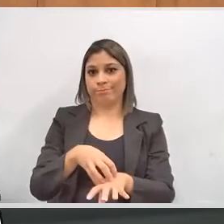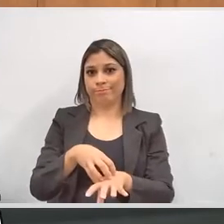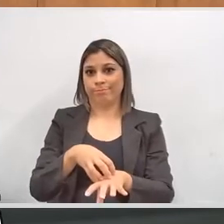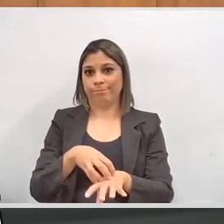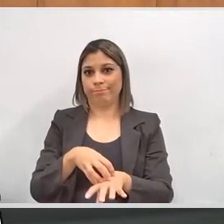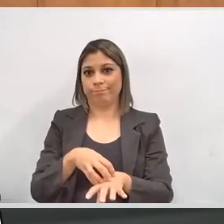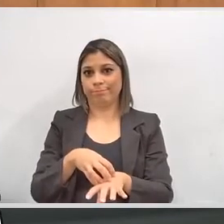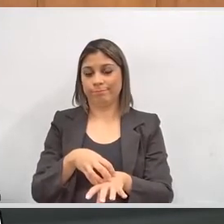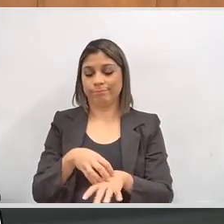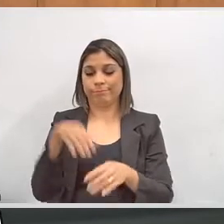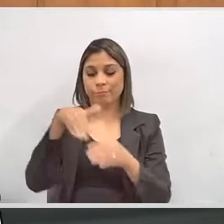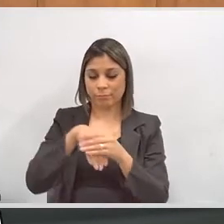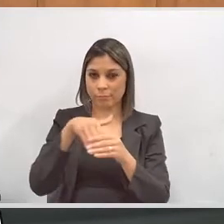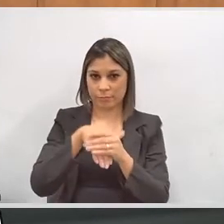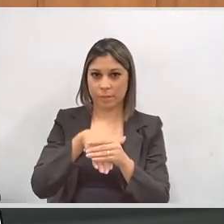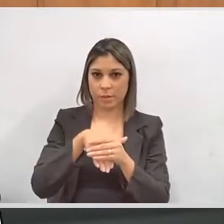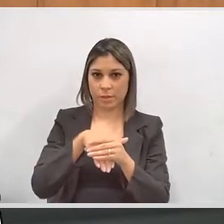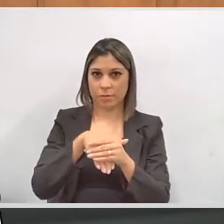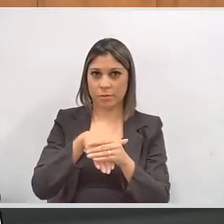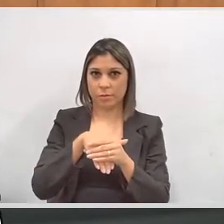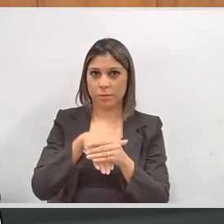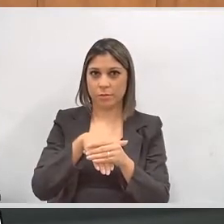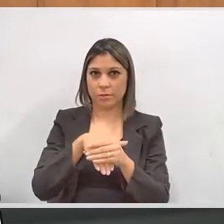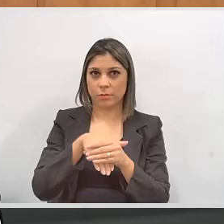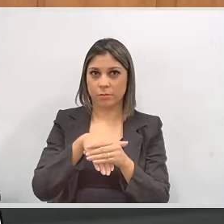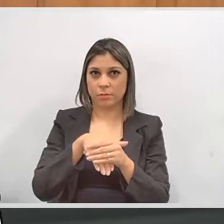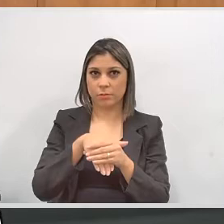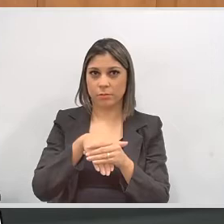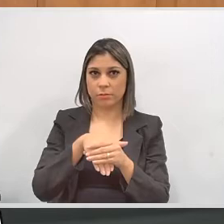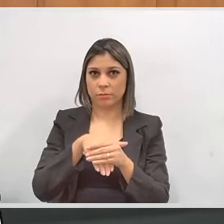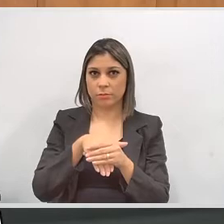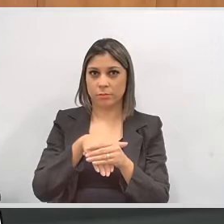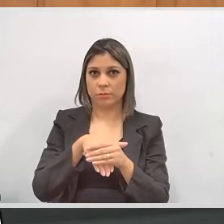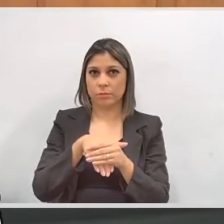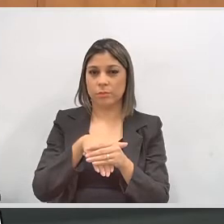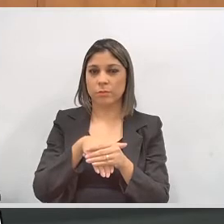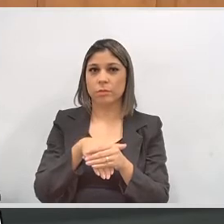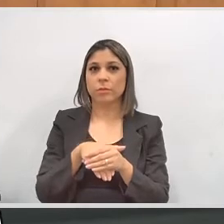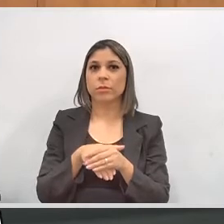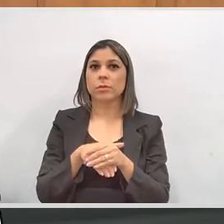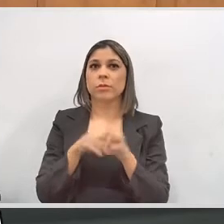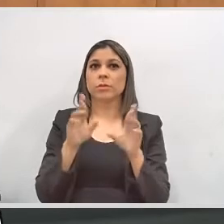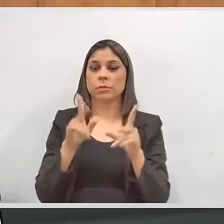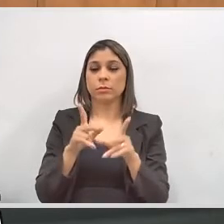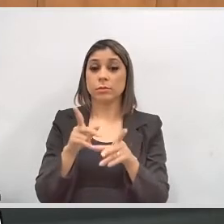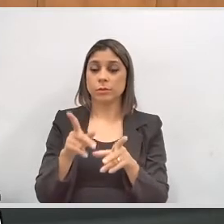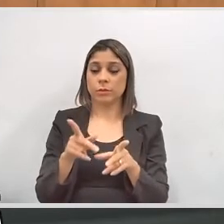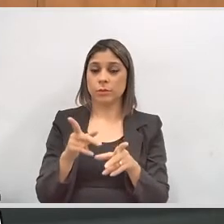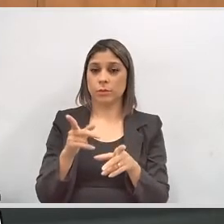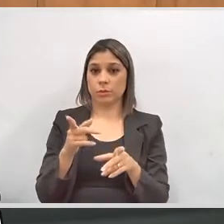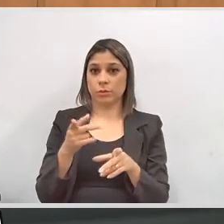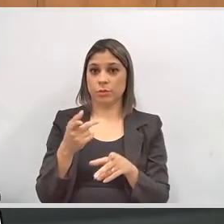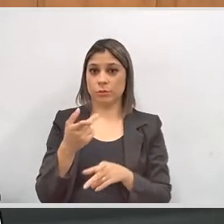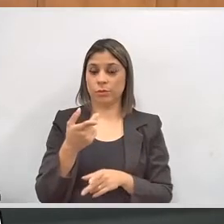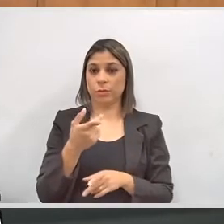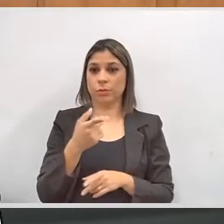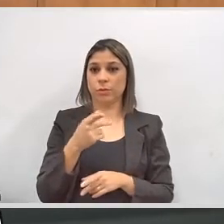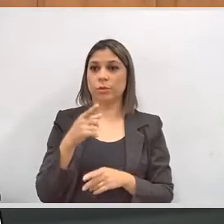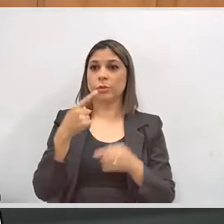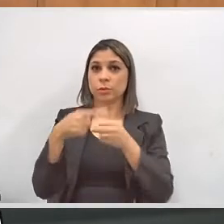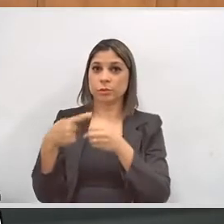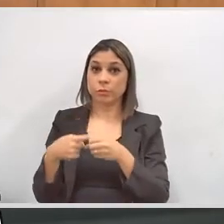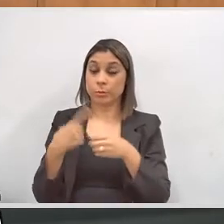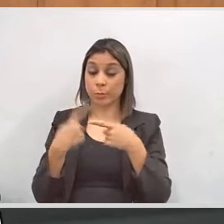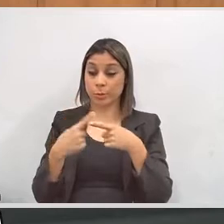transporte. Essa eleição a nível de Estado e de União, ela é diferente das municipais. As